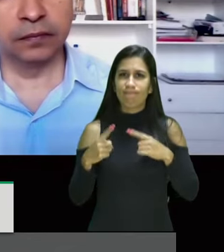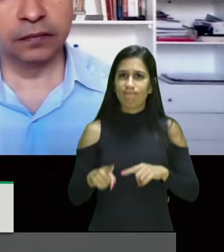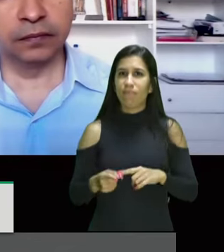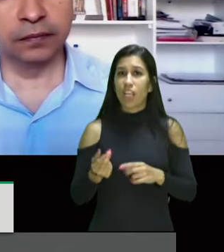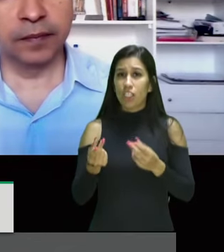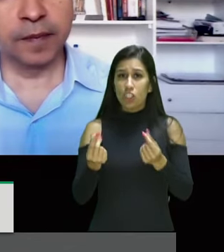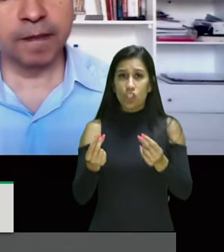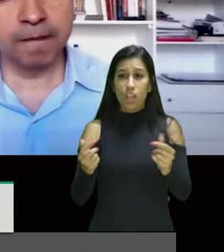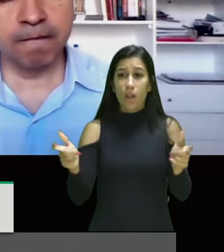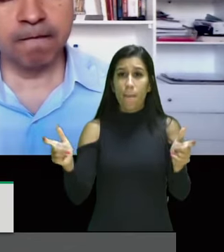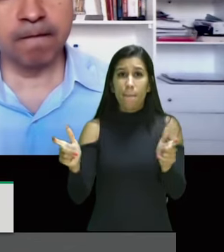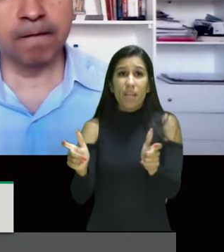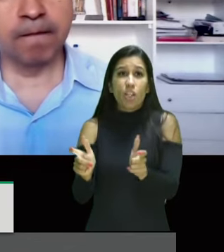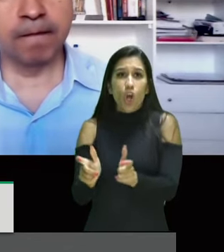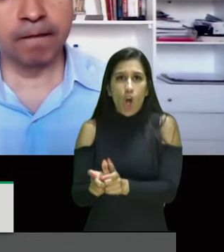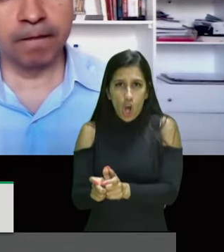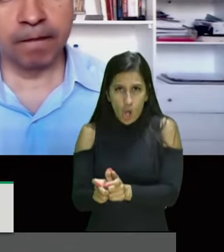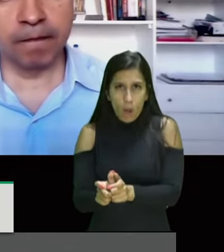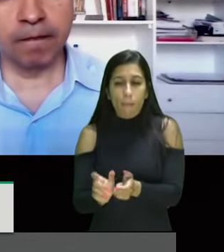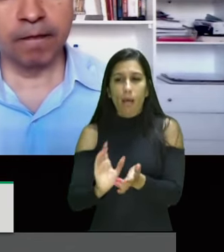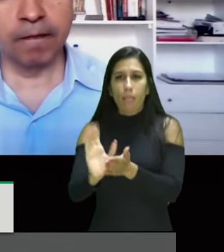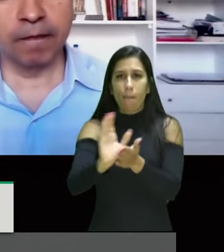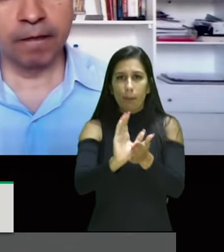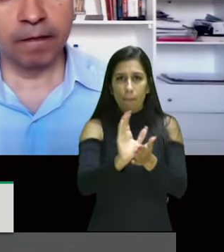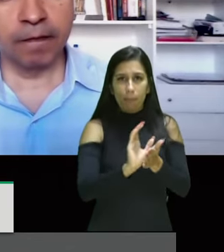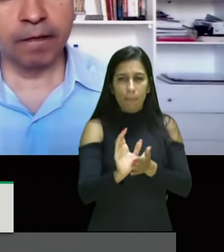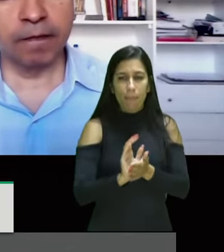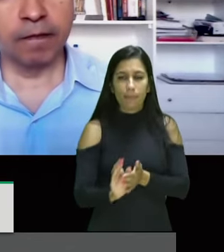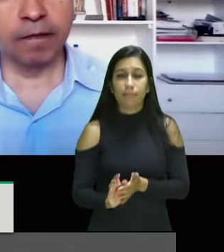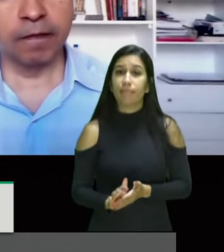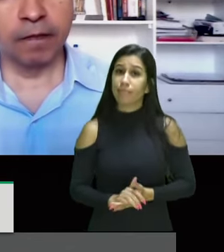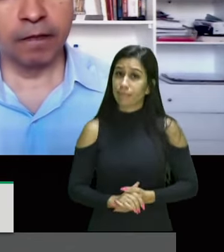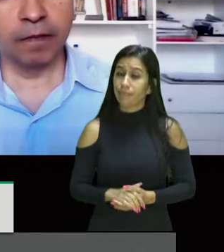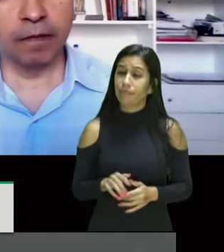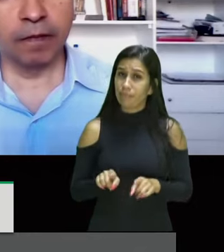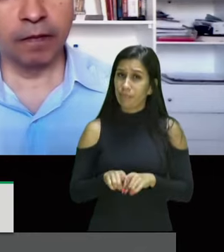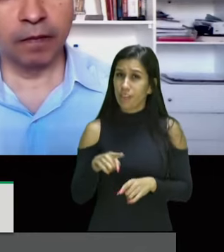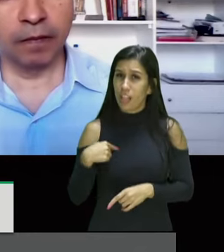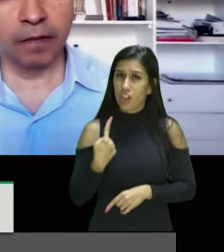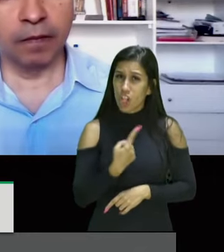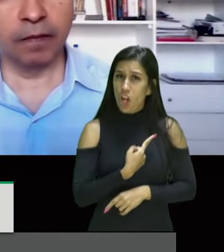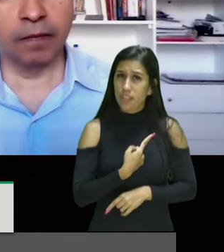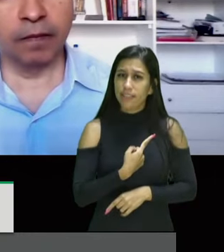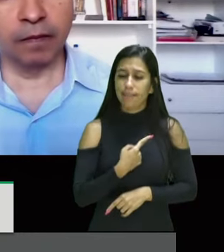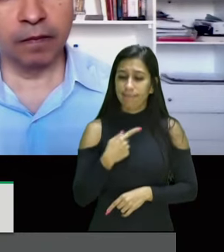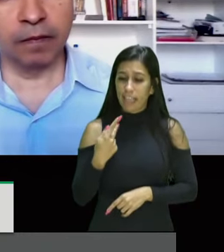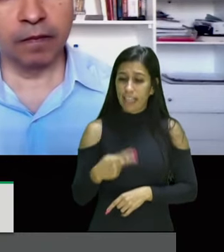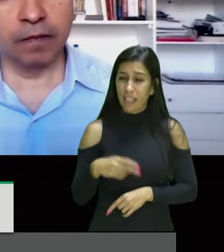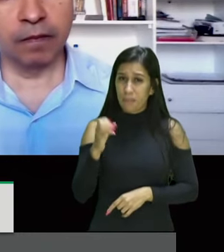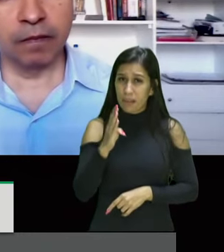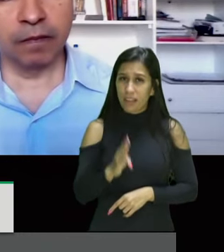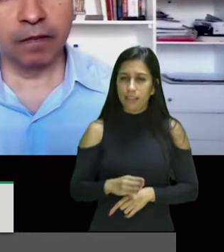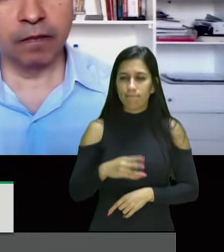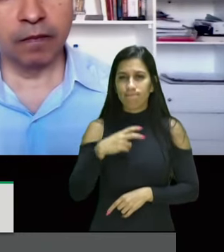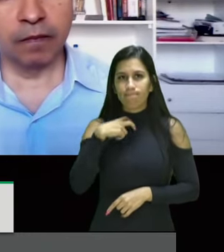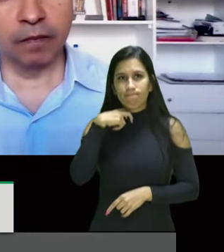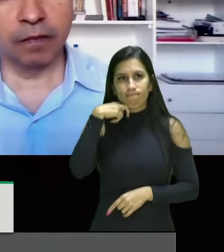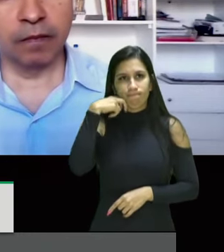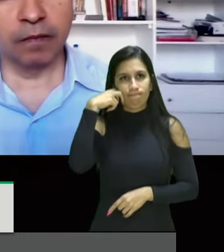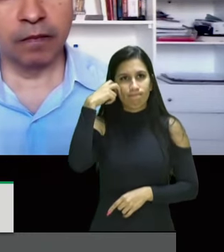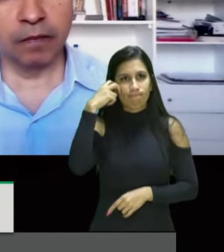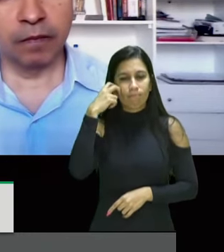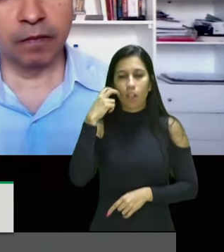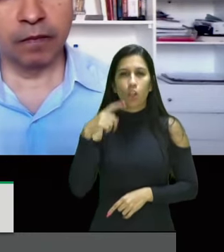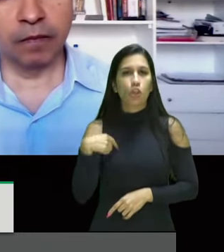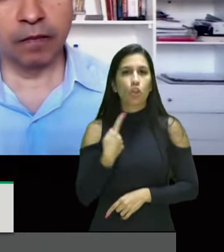do que aquele que foi praticado dizer que a gente vive uma vergonha nacional que nós nunca implementamos de